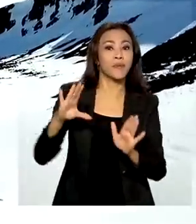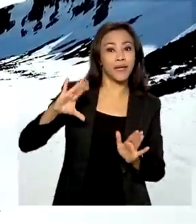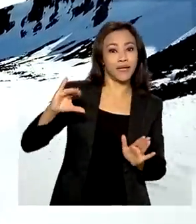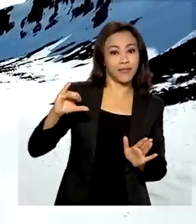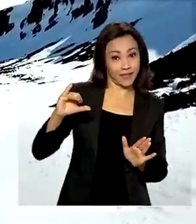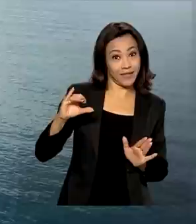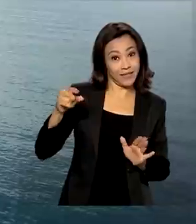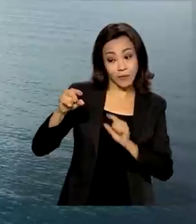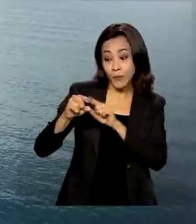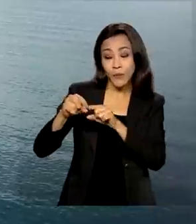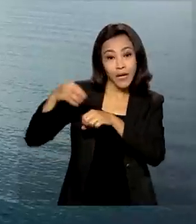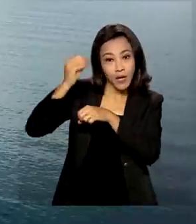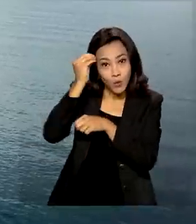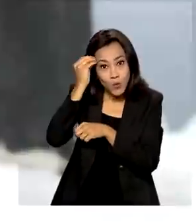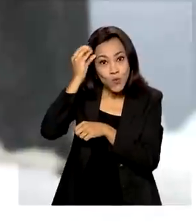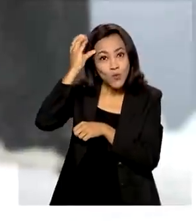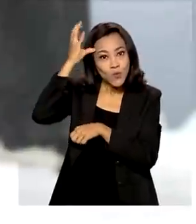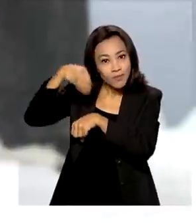também, que é o conhecimento.